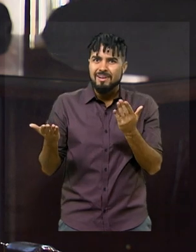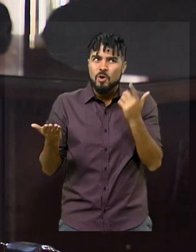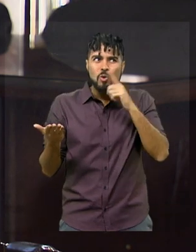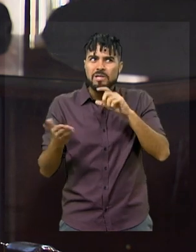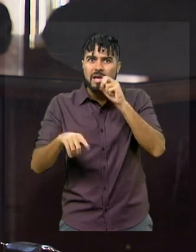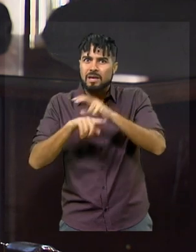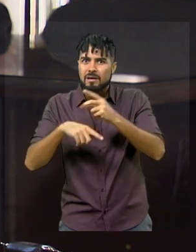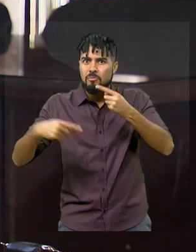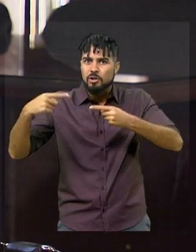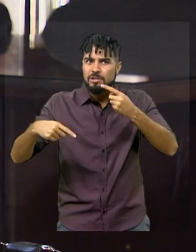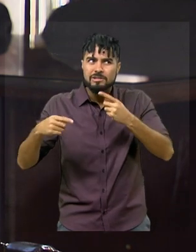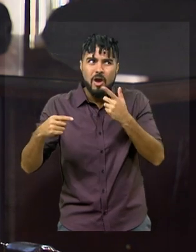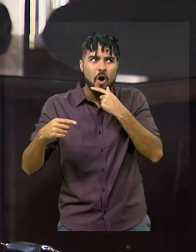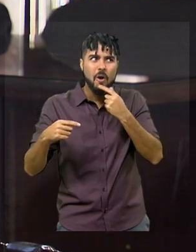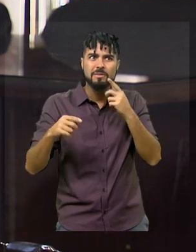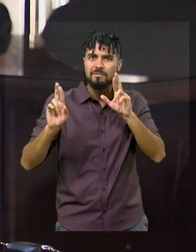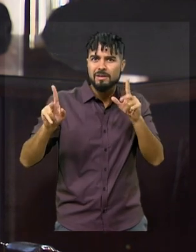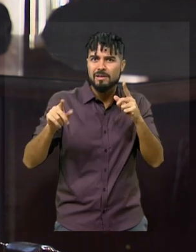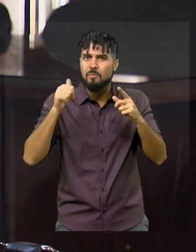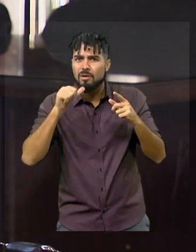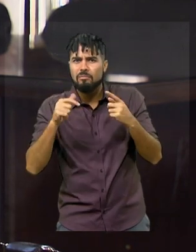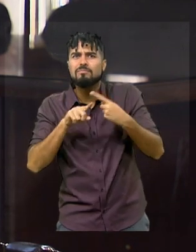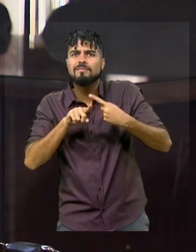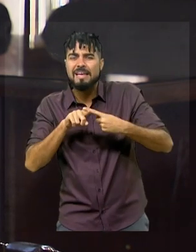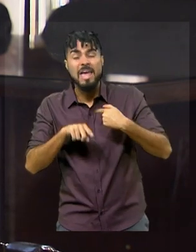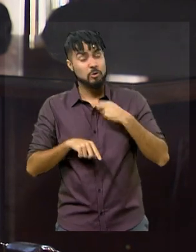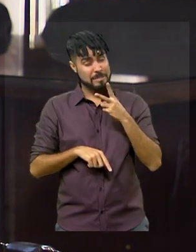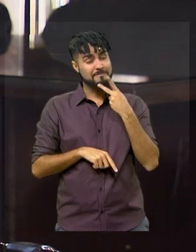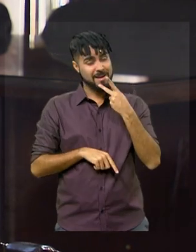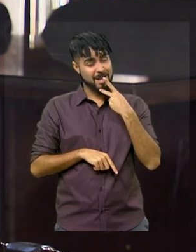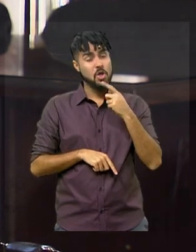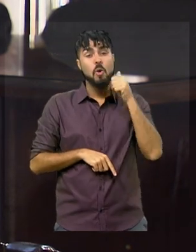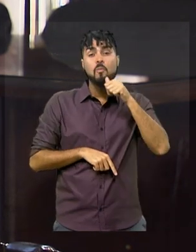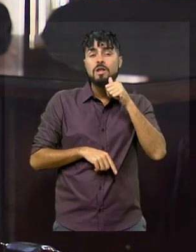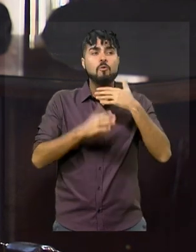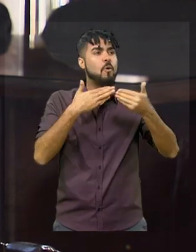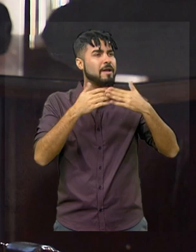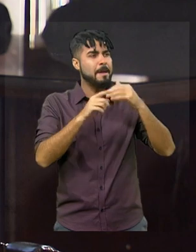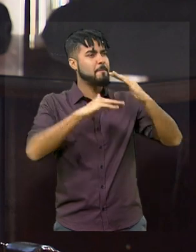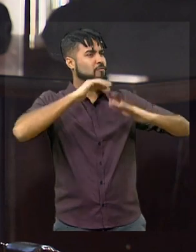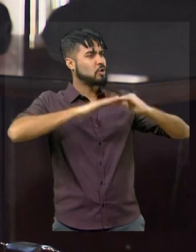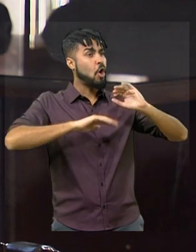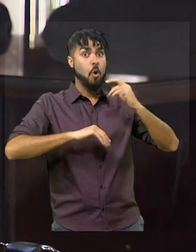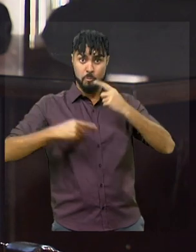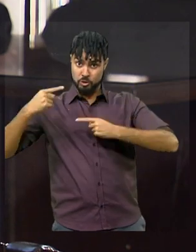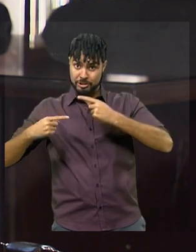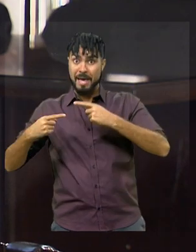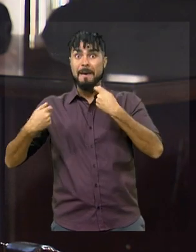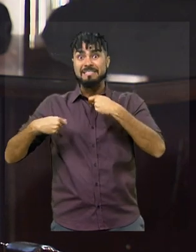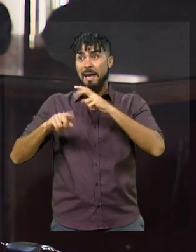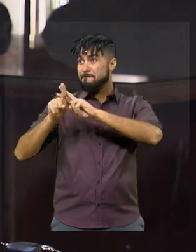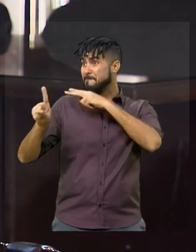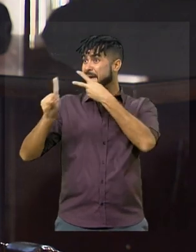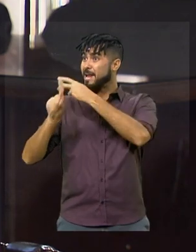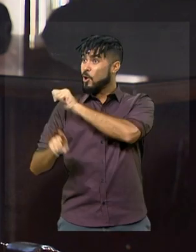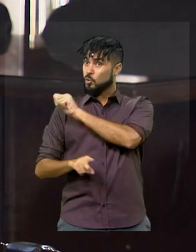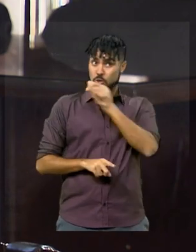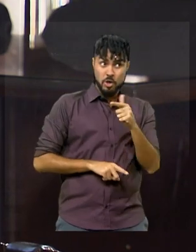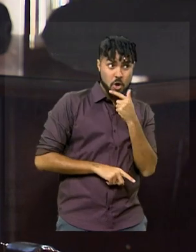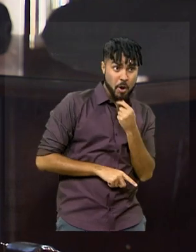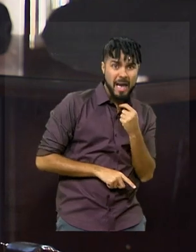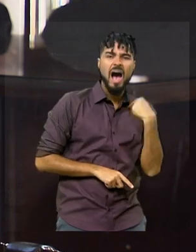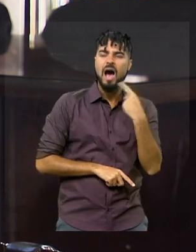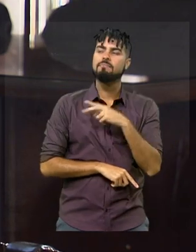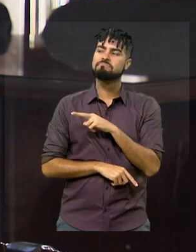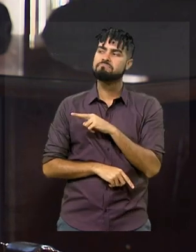pública em relação ao homem. Sempre digo que a mulher, na política e na vida profissional, ela tem que ser melhor que o homem para ser considerada